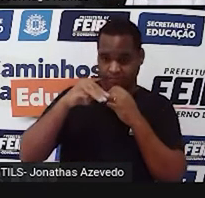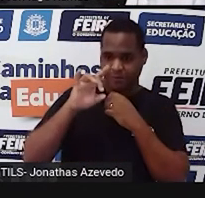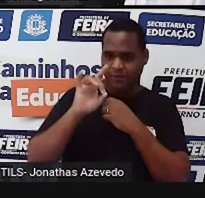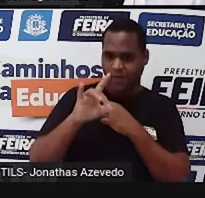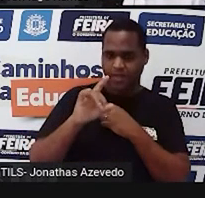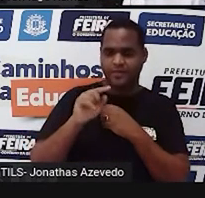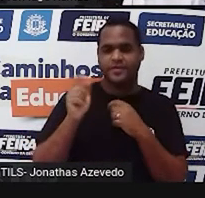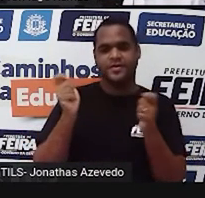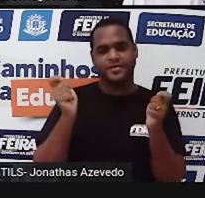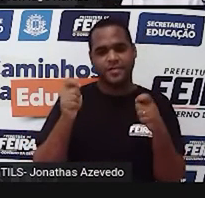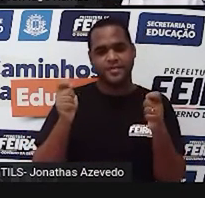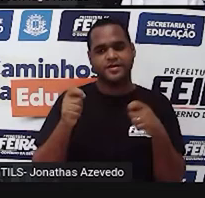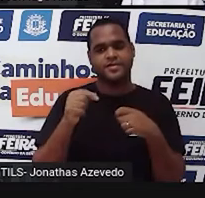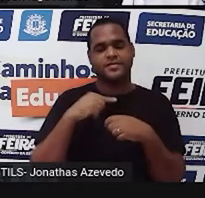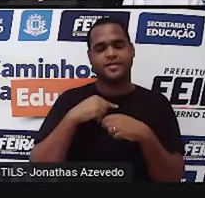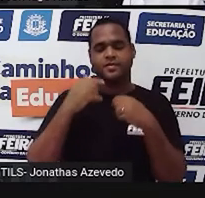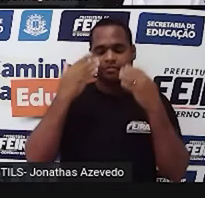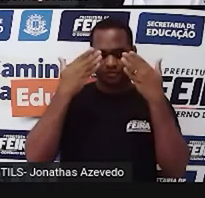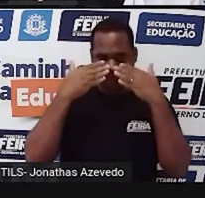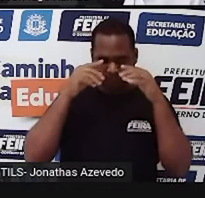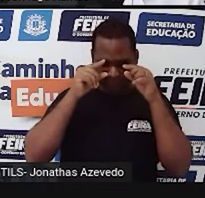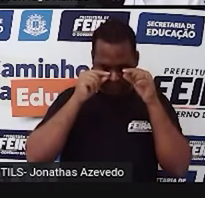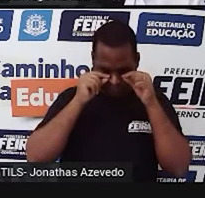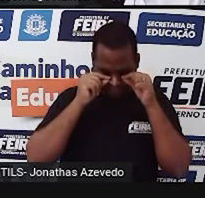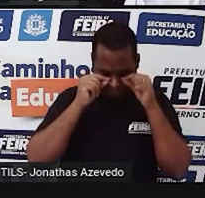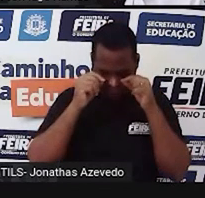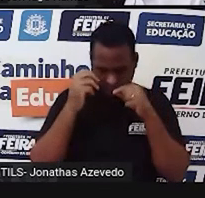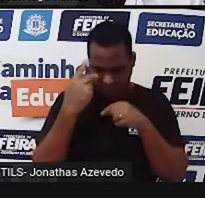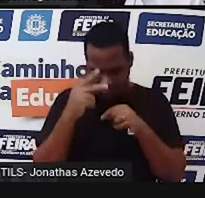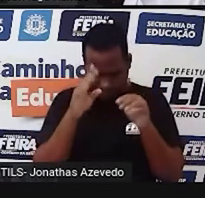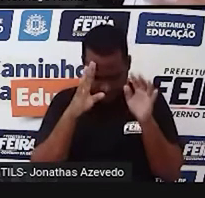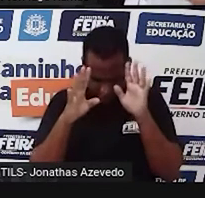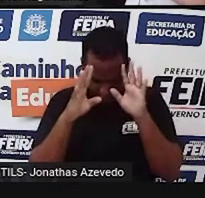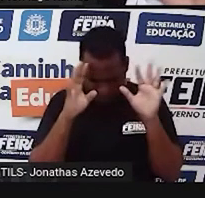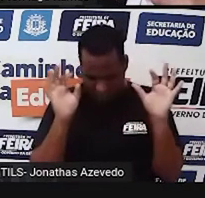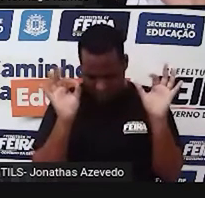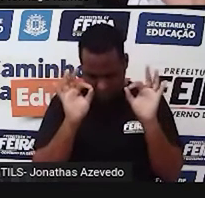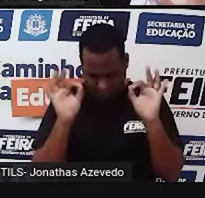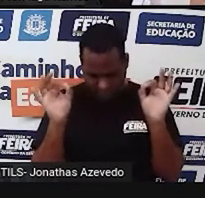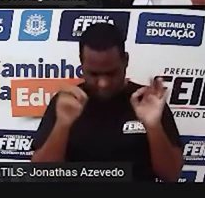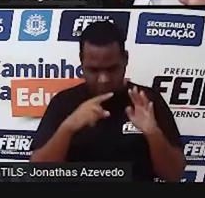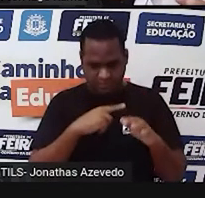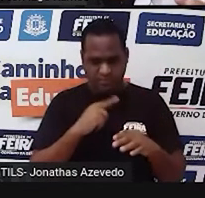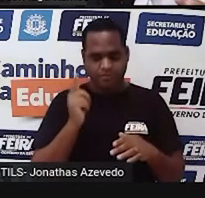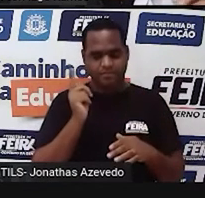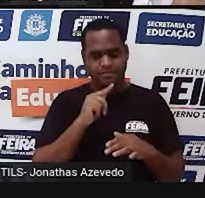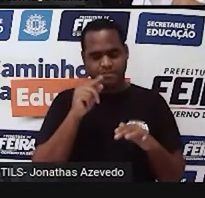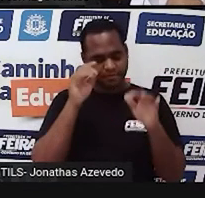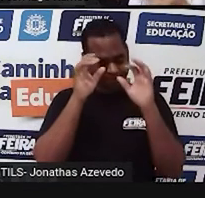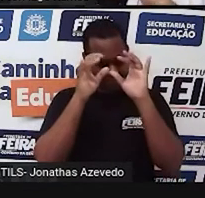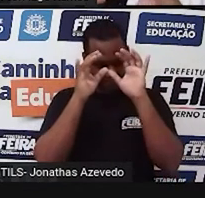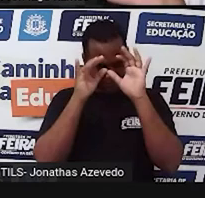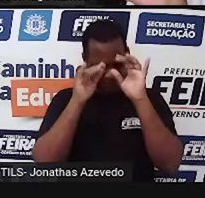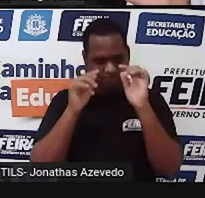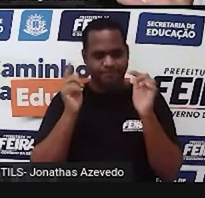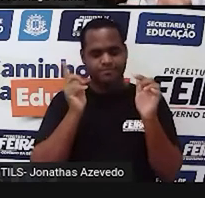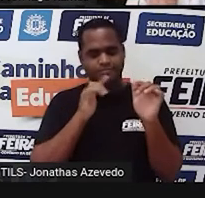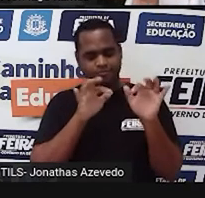Você pode até fechar os seus olhos, se concentrar, não pensar em nada, só para que o seu cérebro, né,